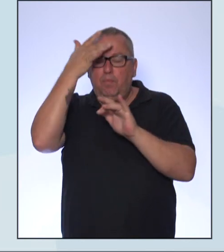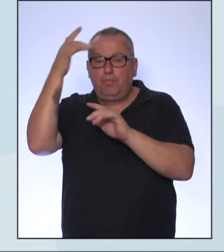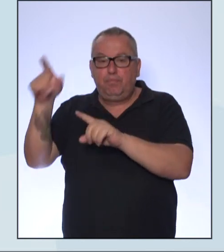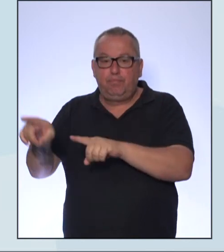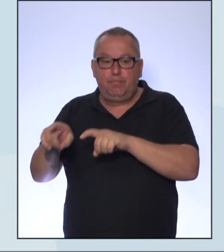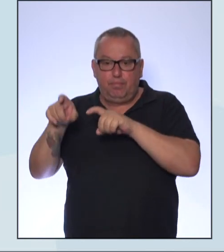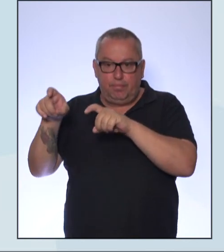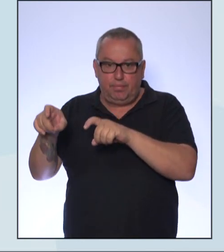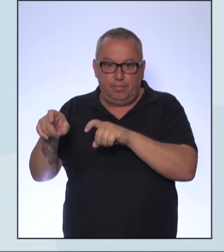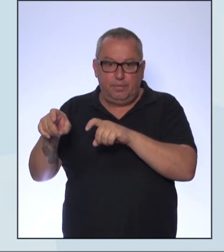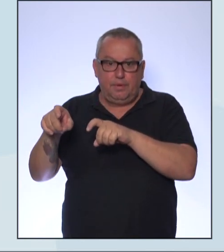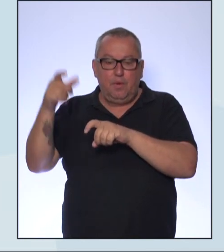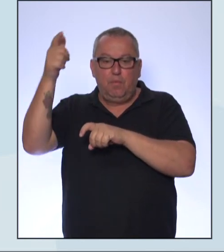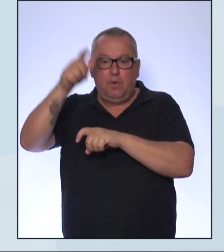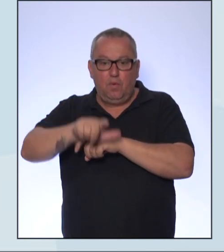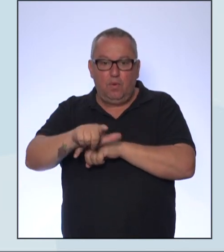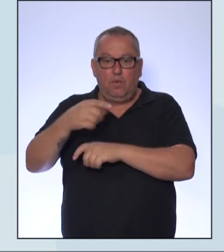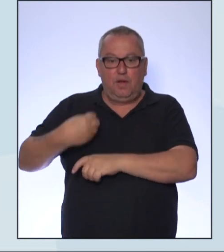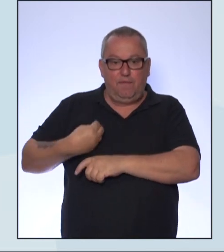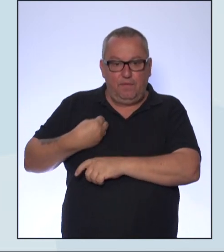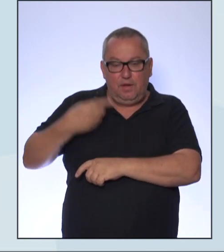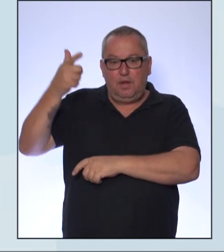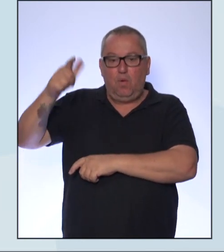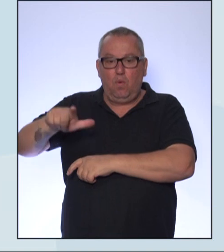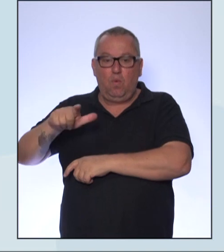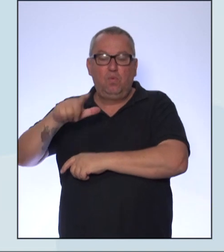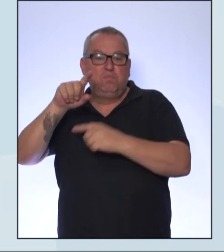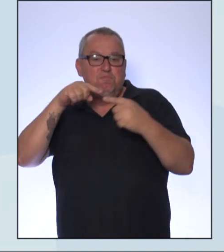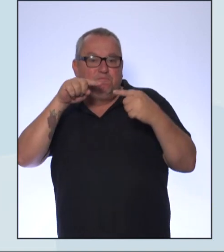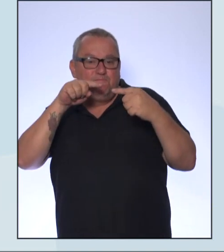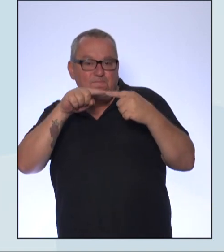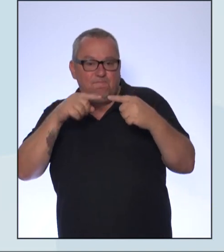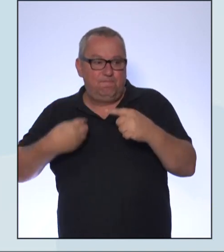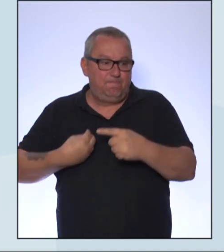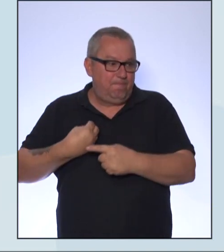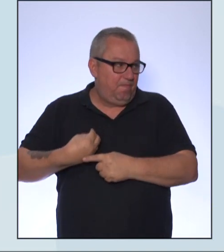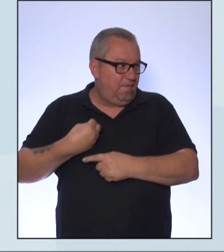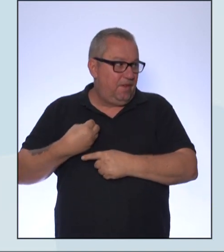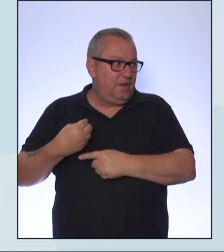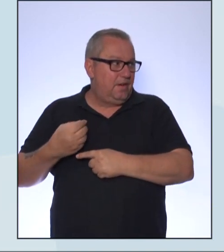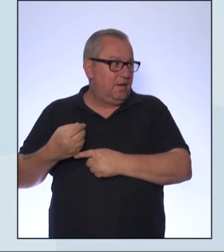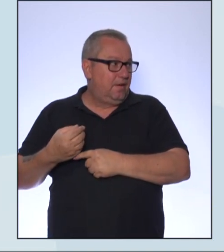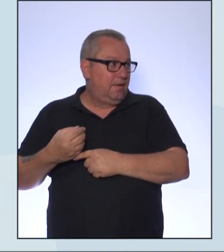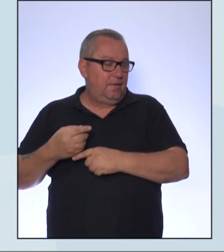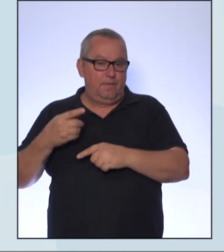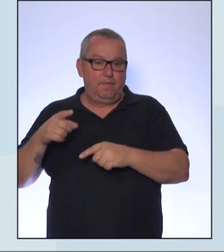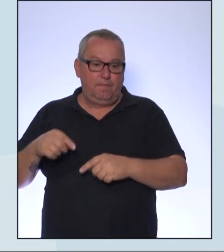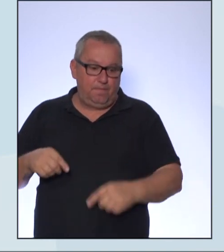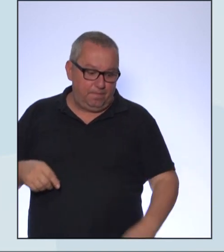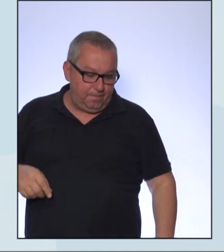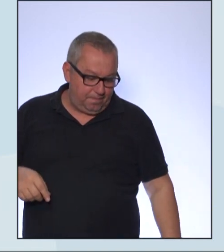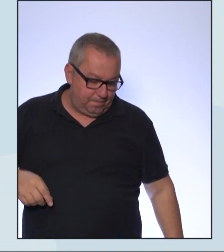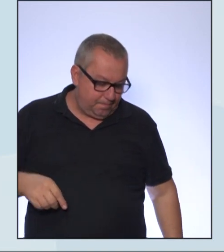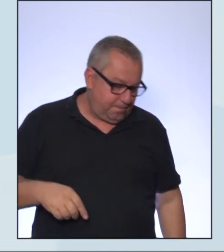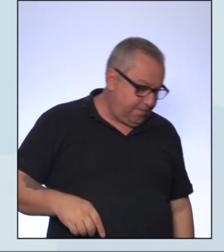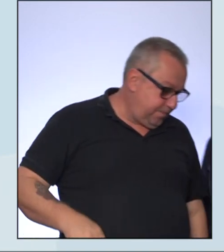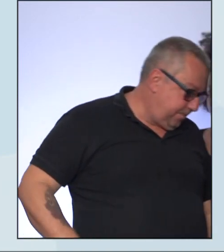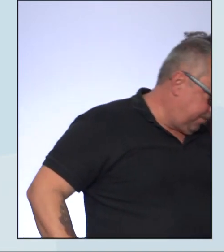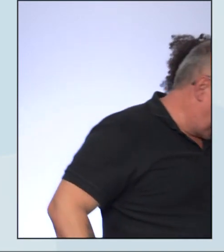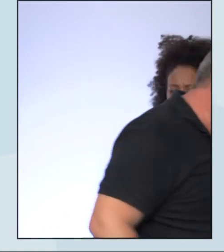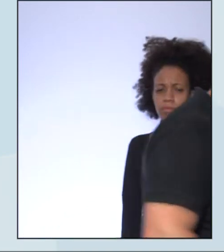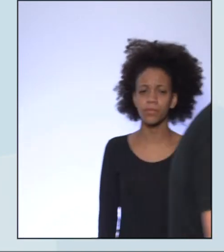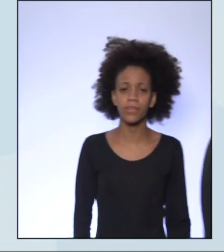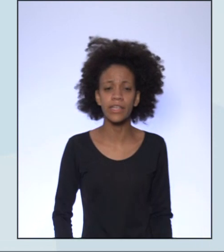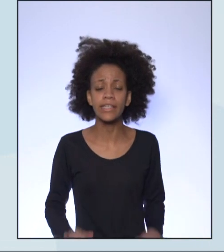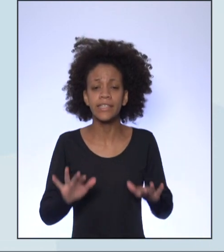para uma outra vida, para um outro sentido, para uma outra realidade, um outro espaço. Então,